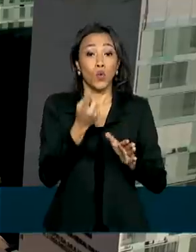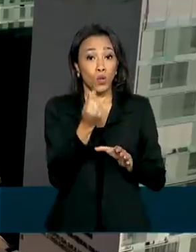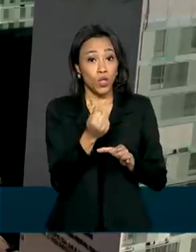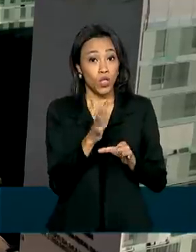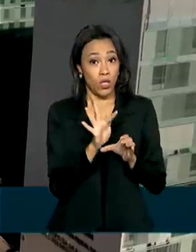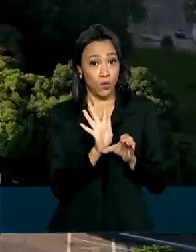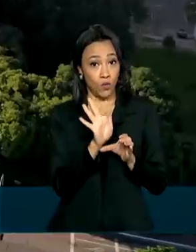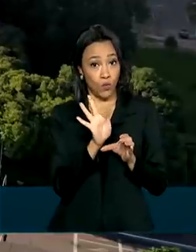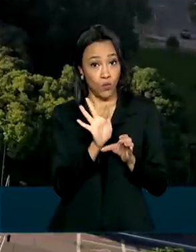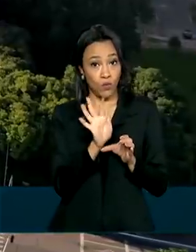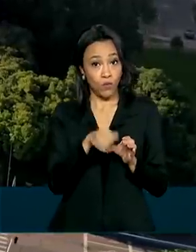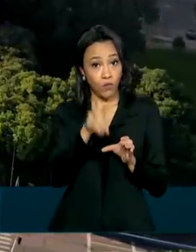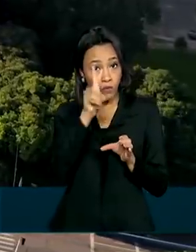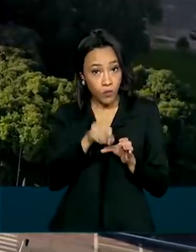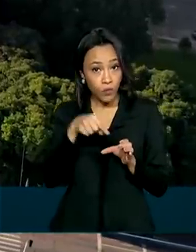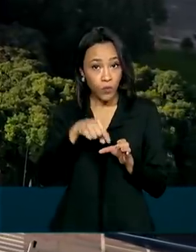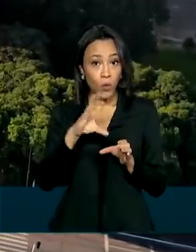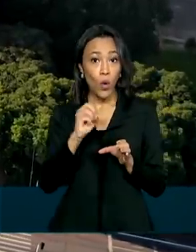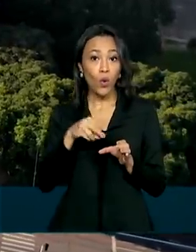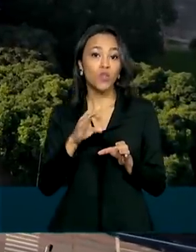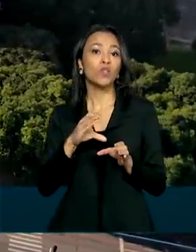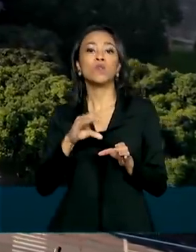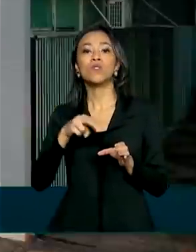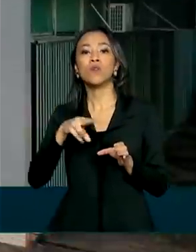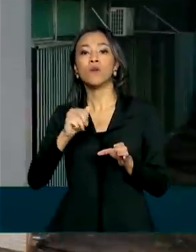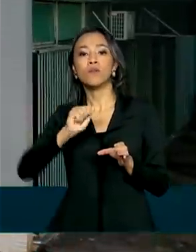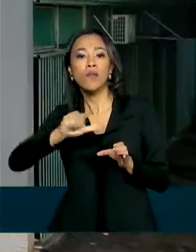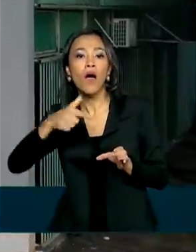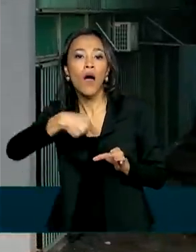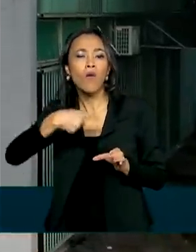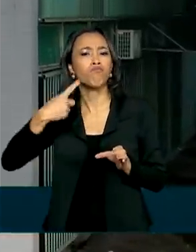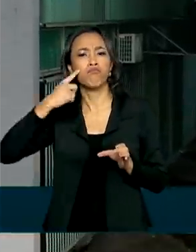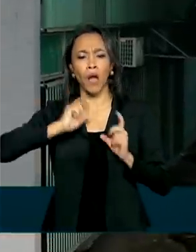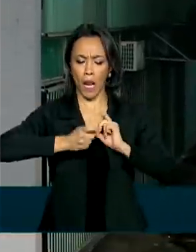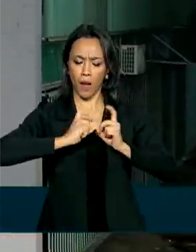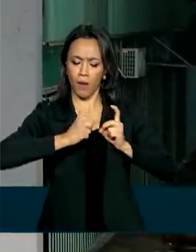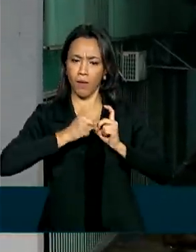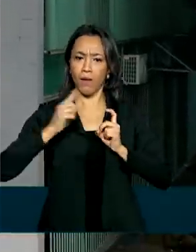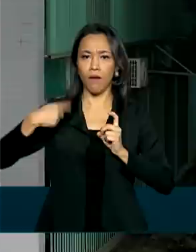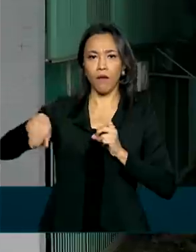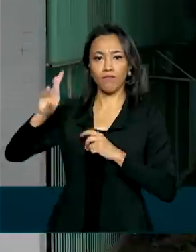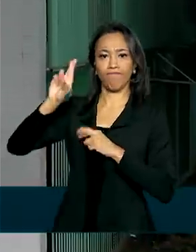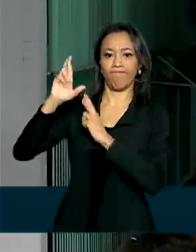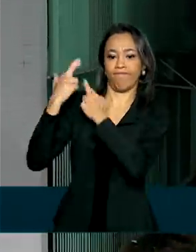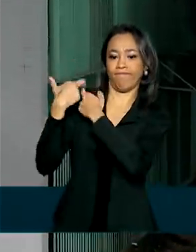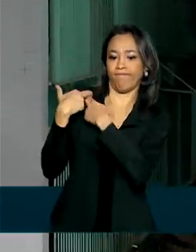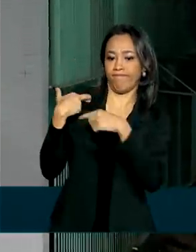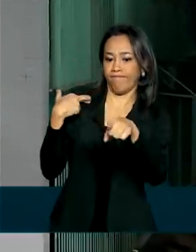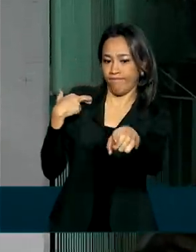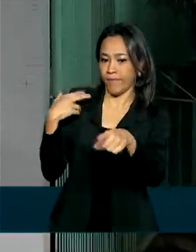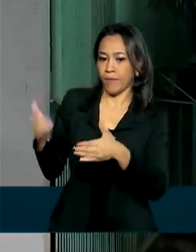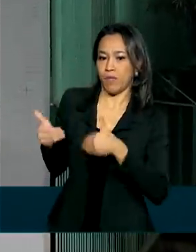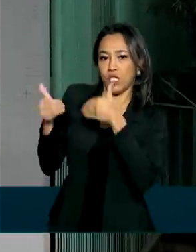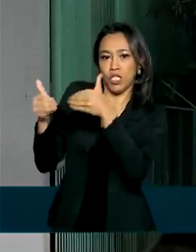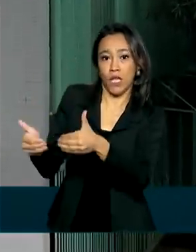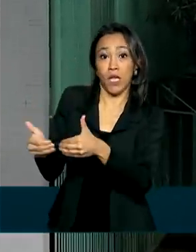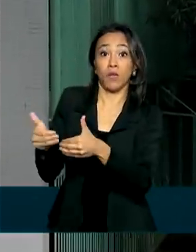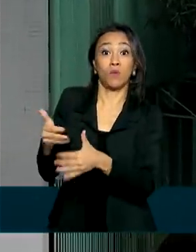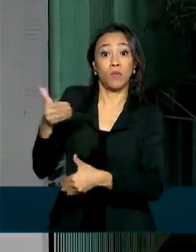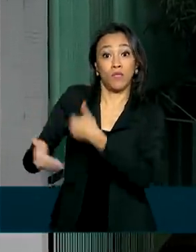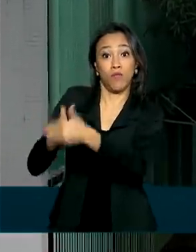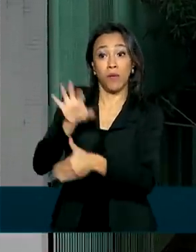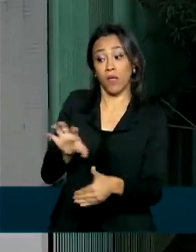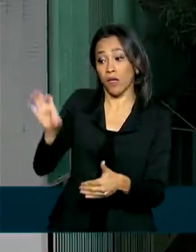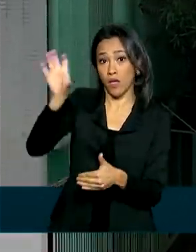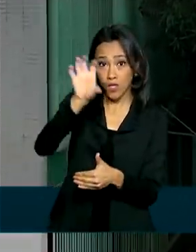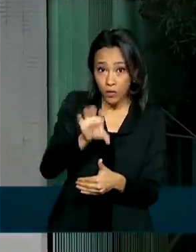constitucionais de financiamento são administrados pelo Ministério do Desenvolvimento Regional e concedidos